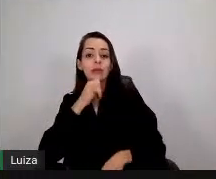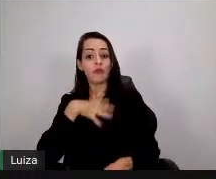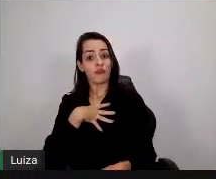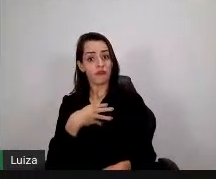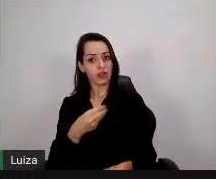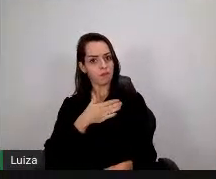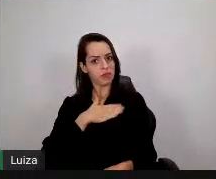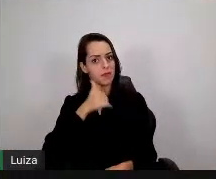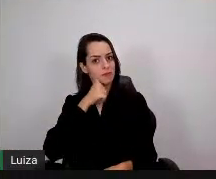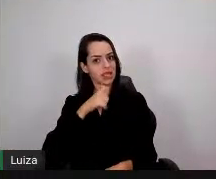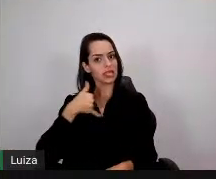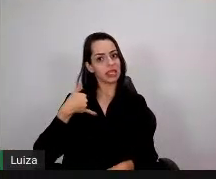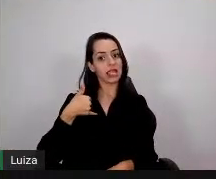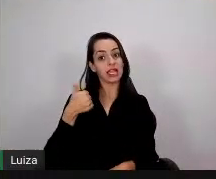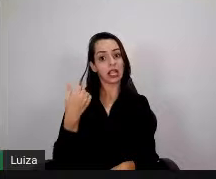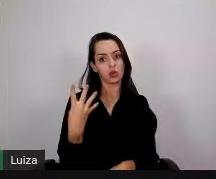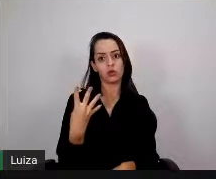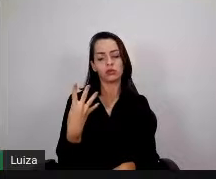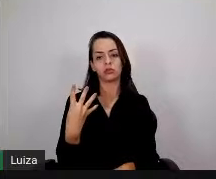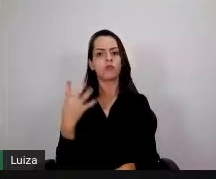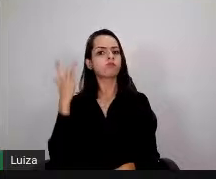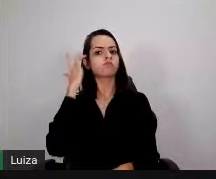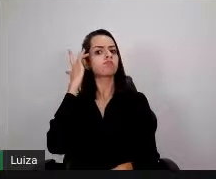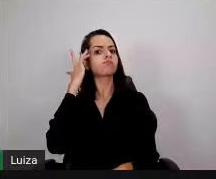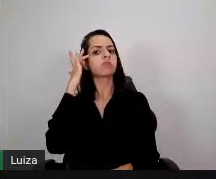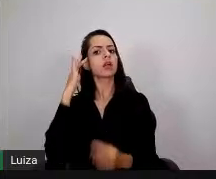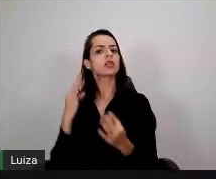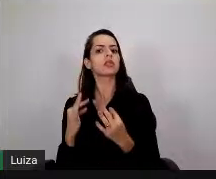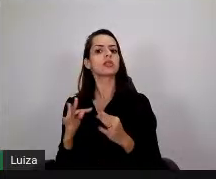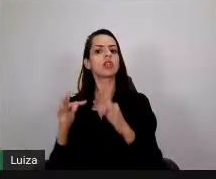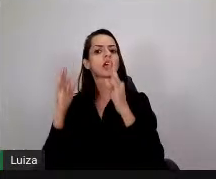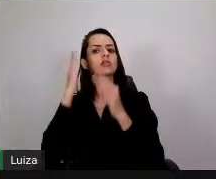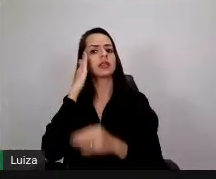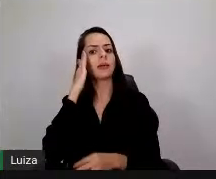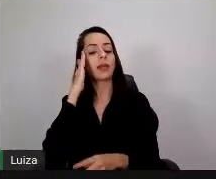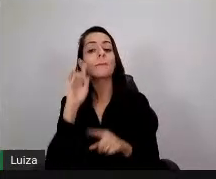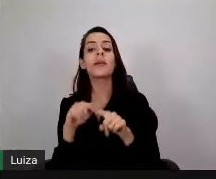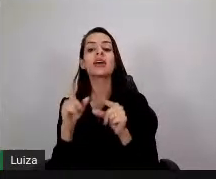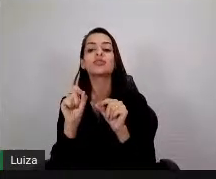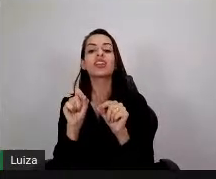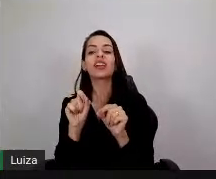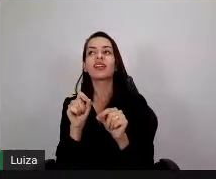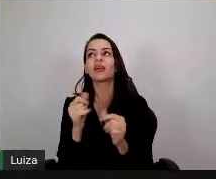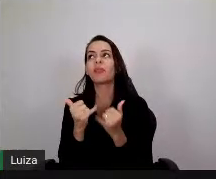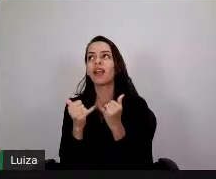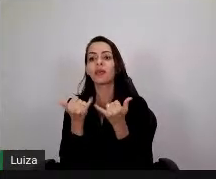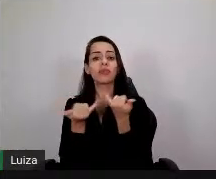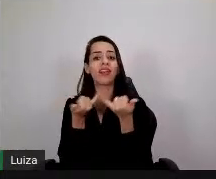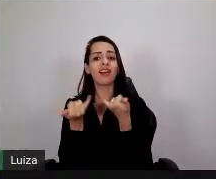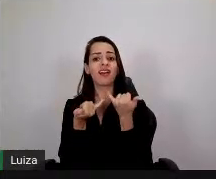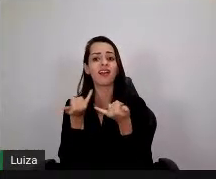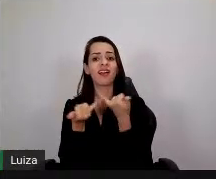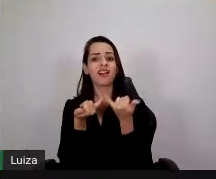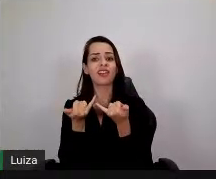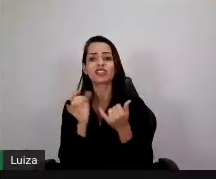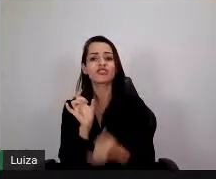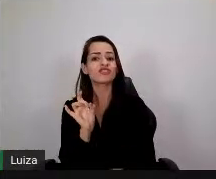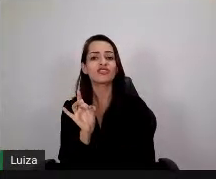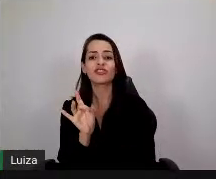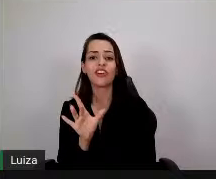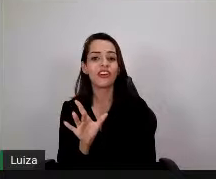14 anos, ela sabe usar a tecnologia, porém ela sabe fazer um uso recreativo, é um uso muito pouco funcional